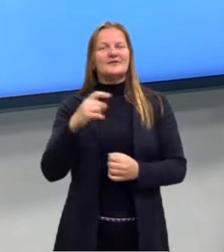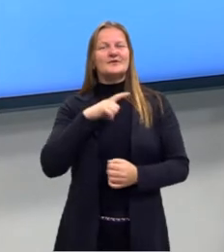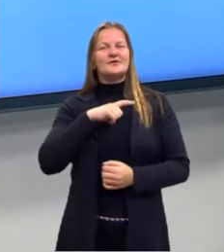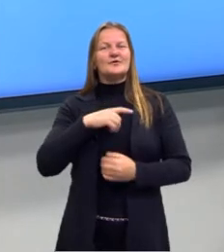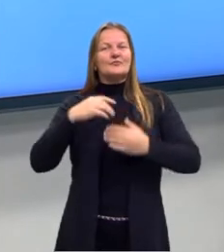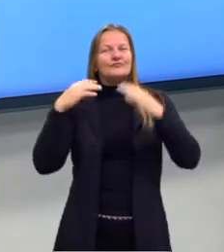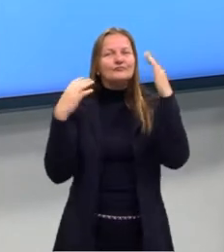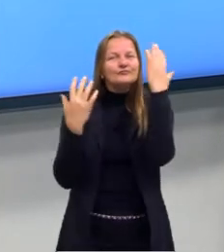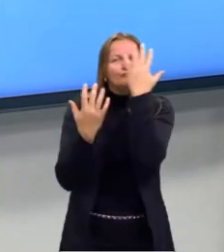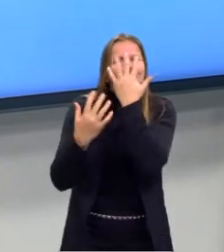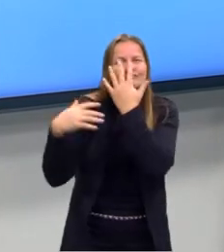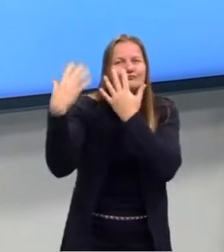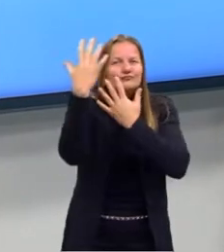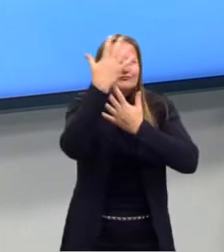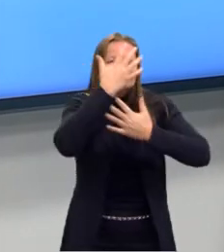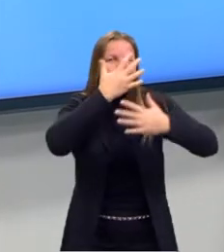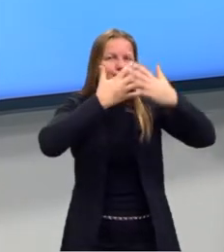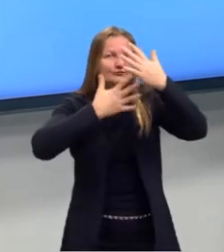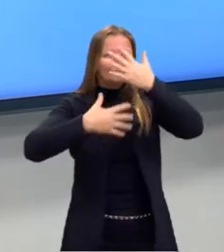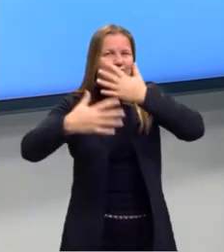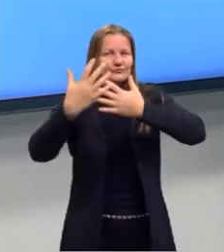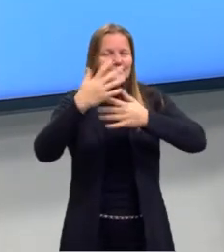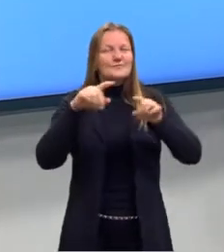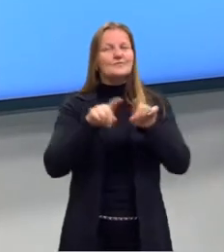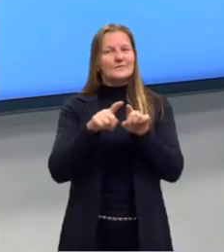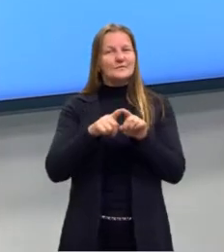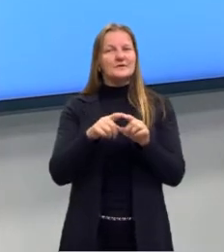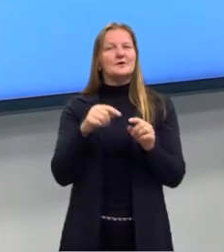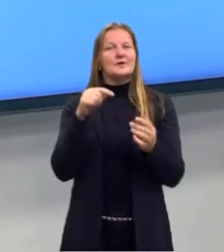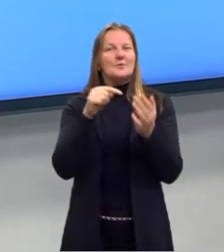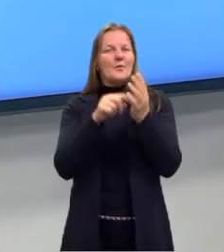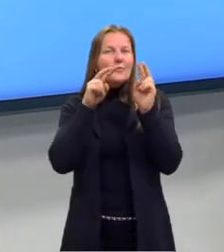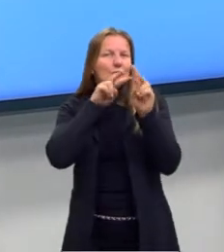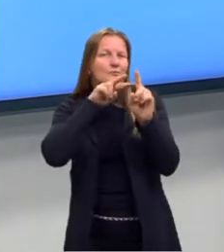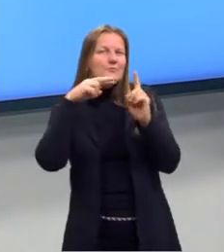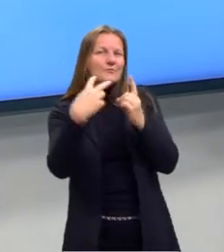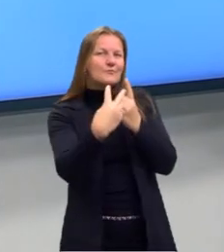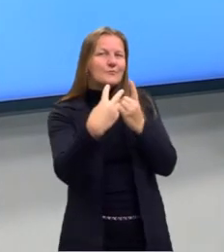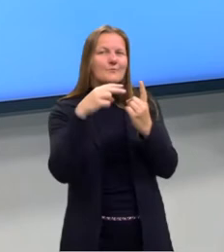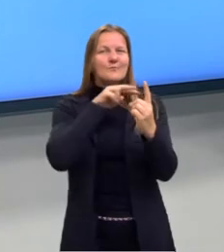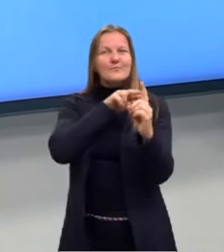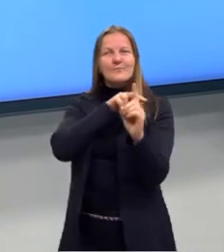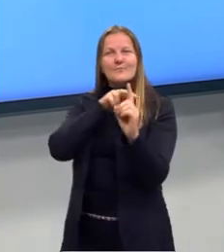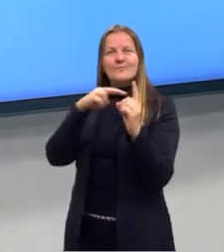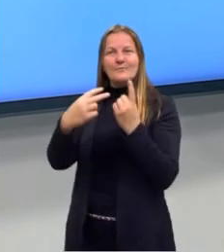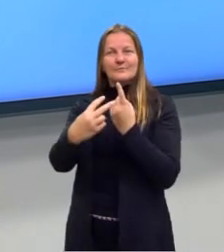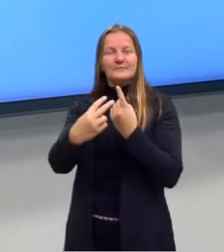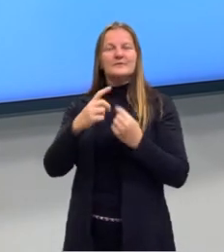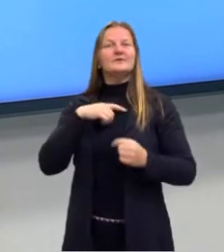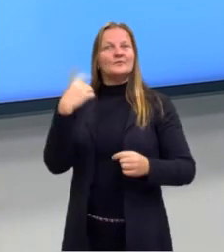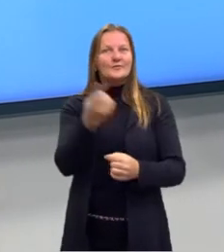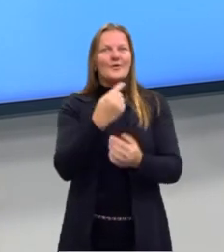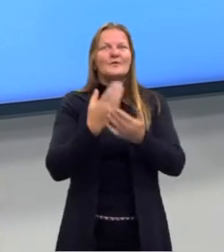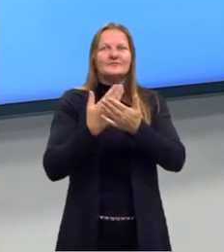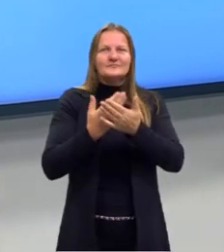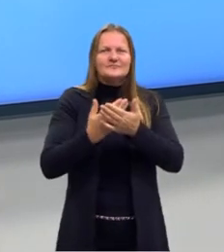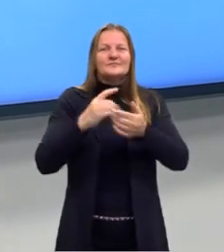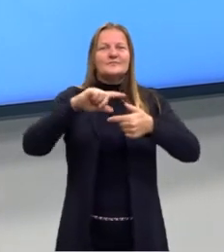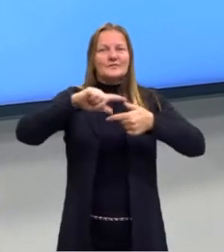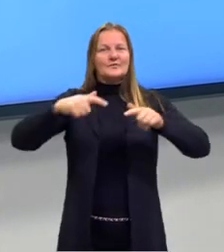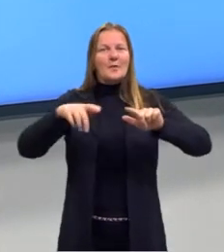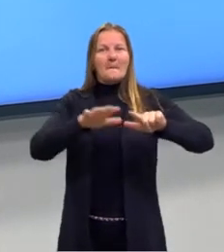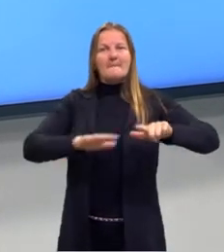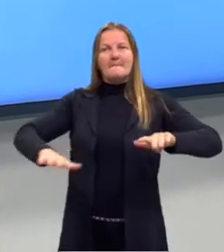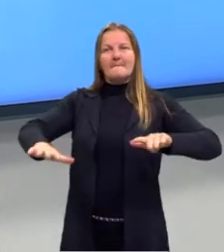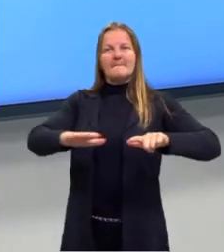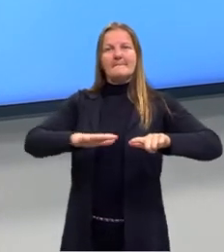sobreposição das imagens ou também o ponto de vista, algo que a gente já estudou na geometria plana,